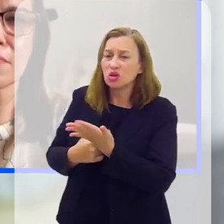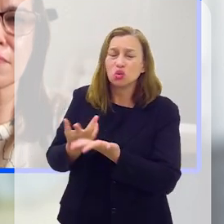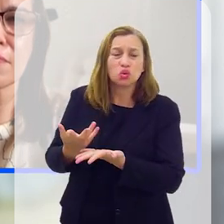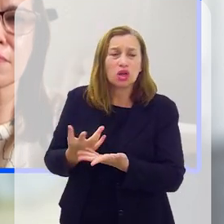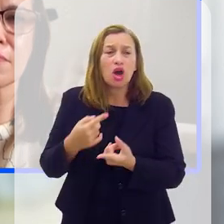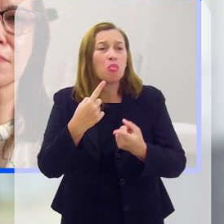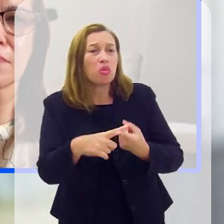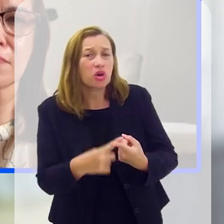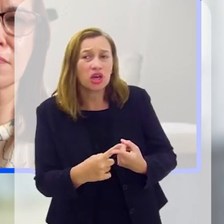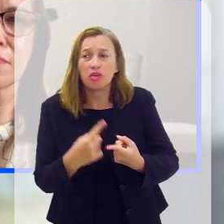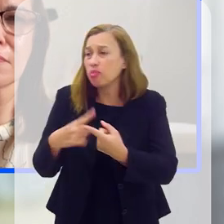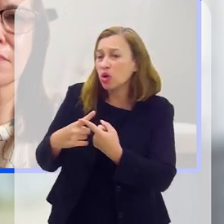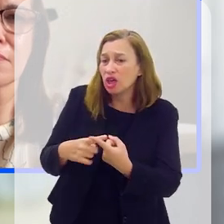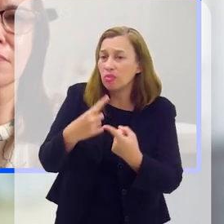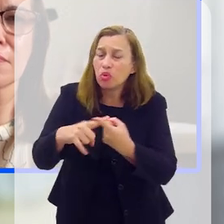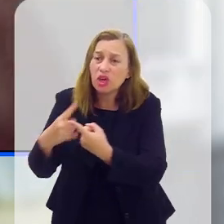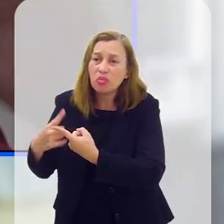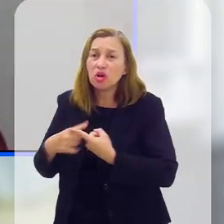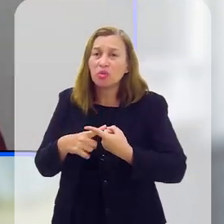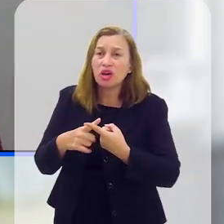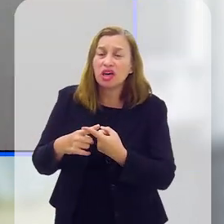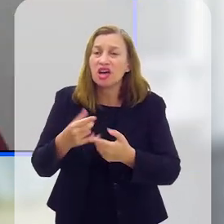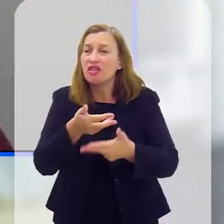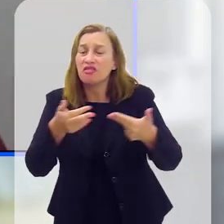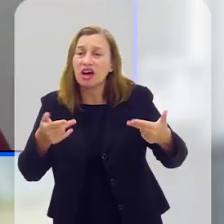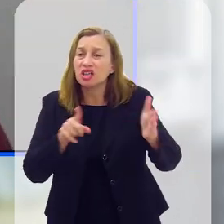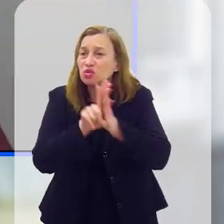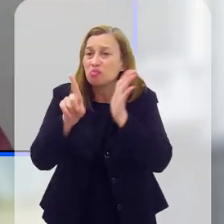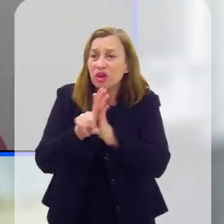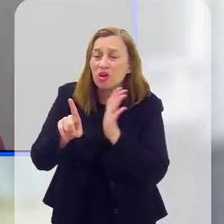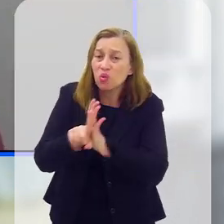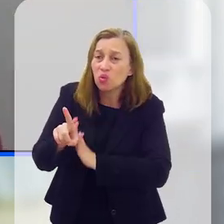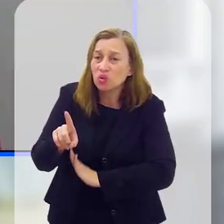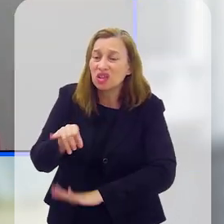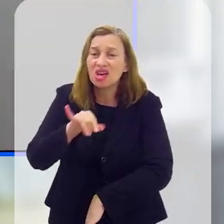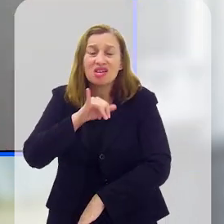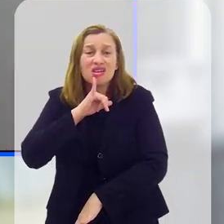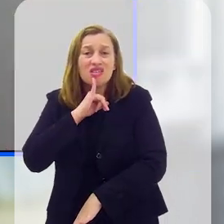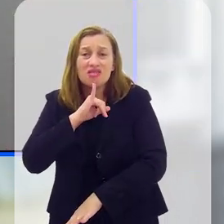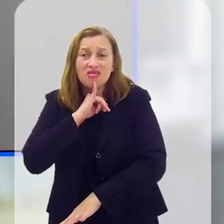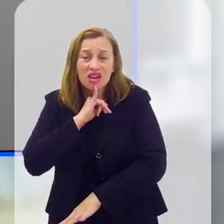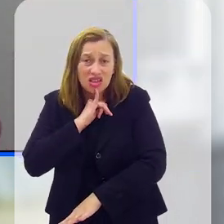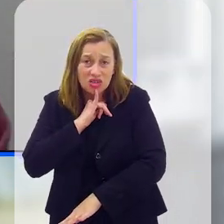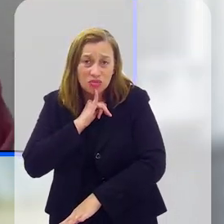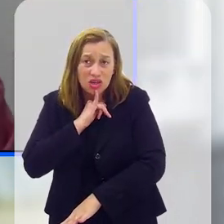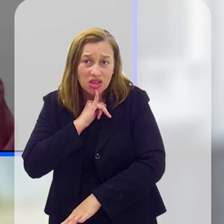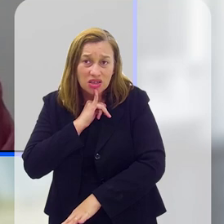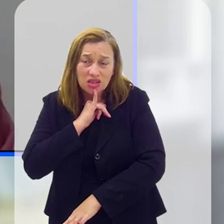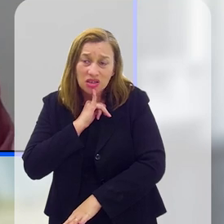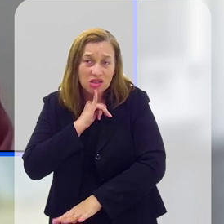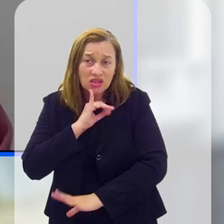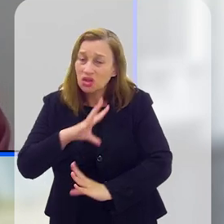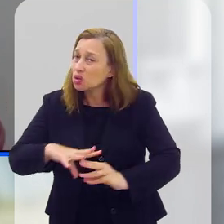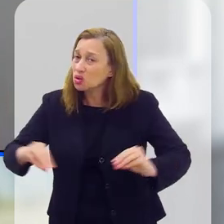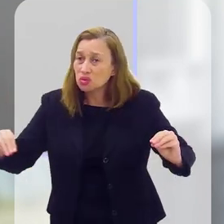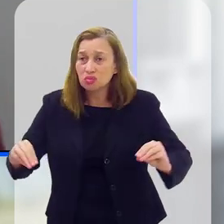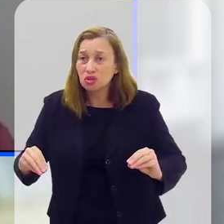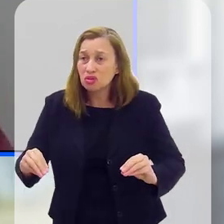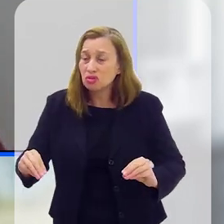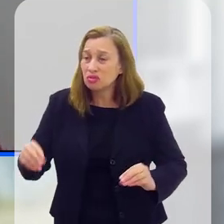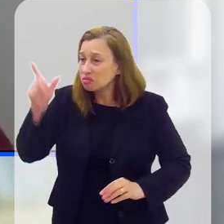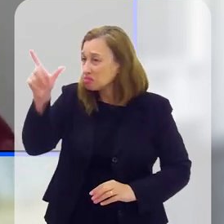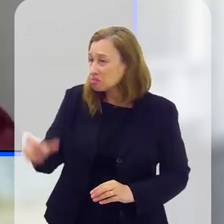ajuda, que eu poderia ter resolvido o problema, essas perguntas, e muitas delas, infelizmente, foram com aquela pessoa que tirou a vida,